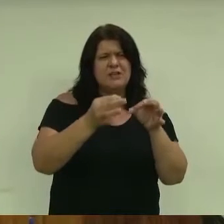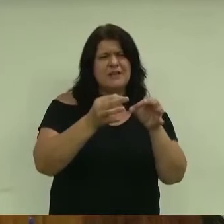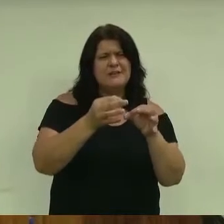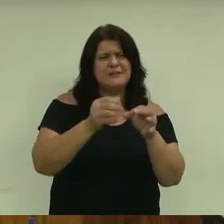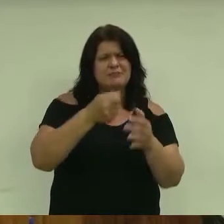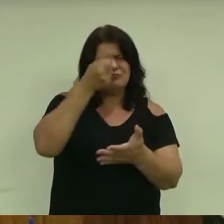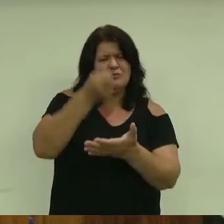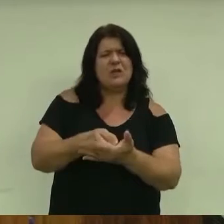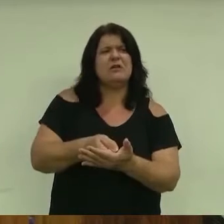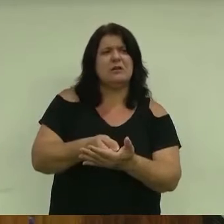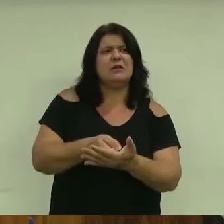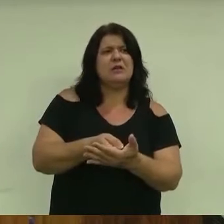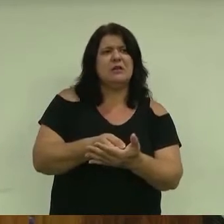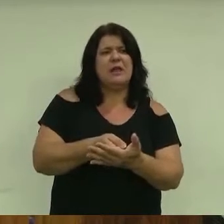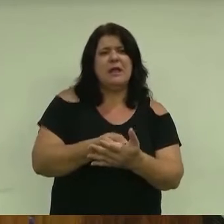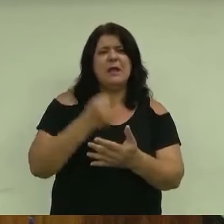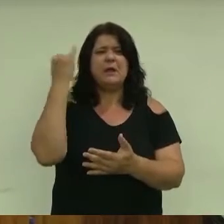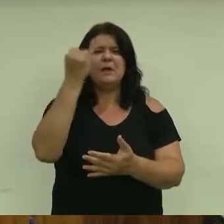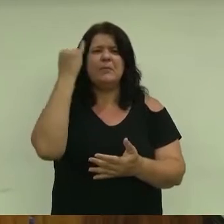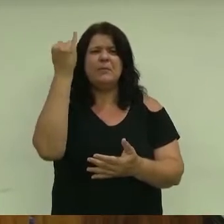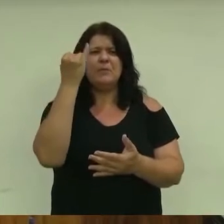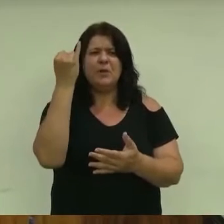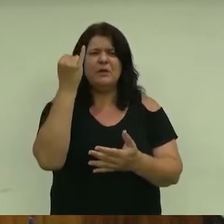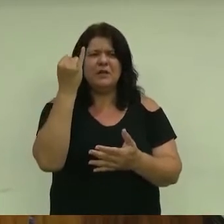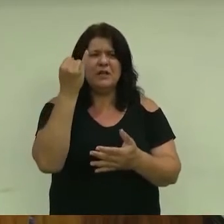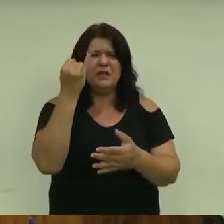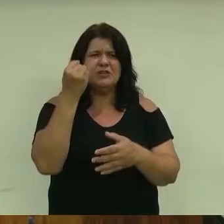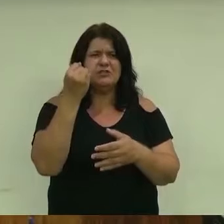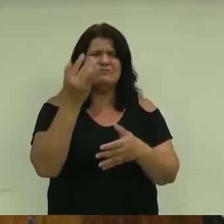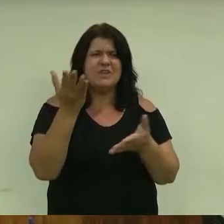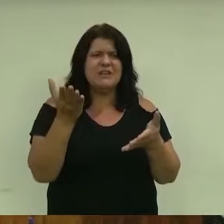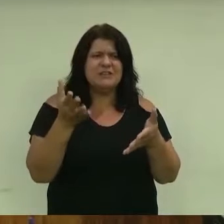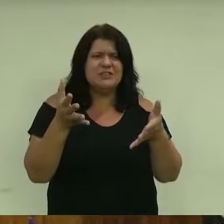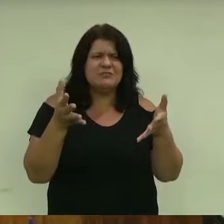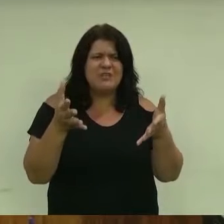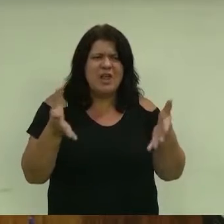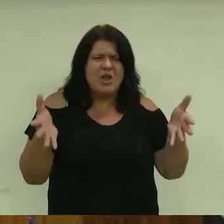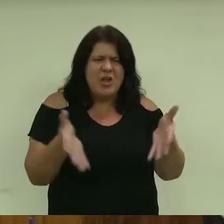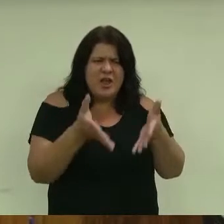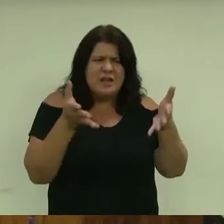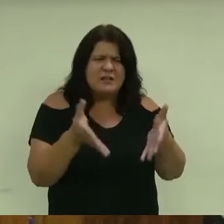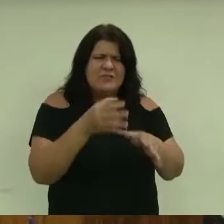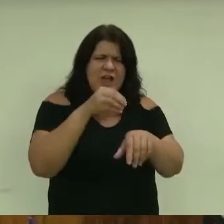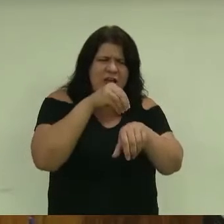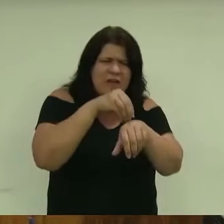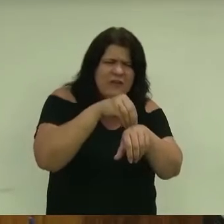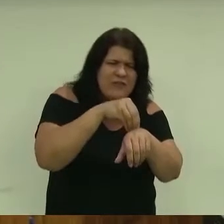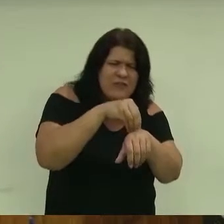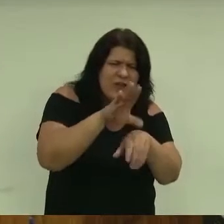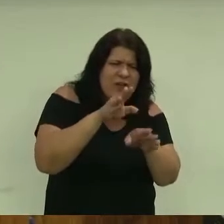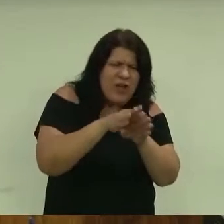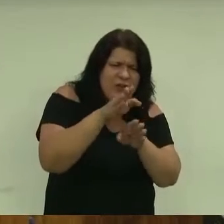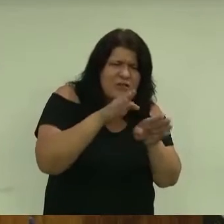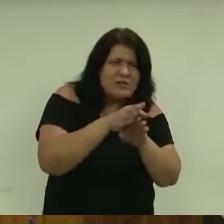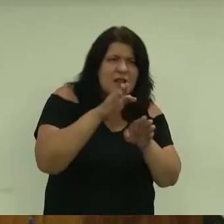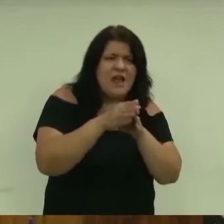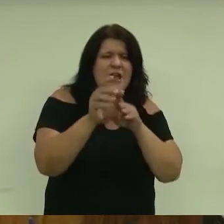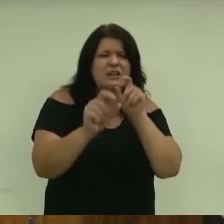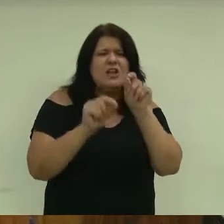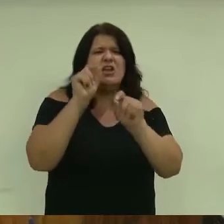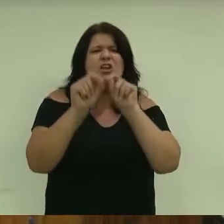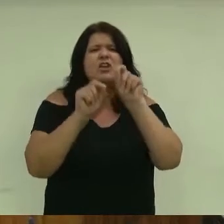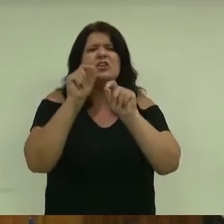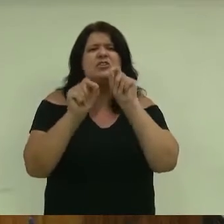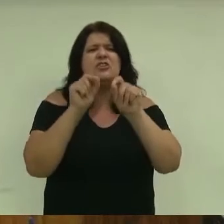crianças e jovens sejam orientadas e ensinadas sobre o respeito e empatia, bem como a história dos povos que compõem o nosso país.